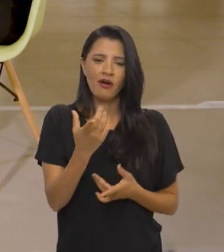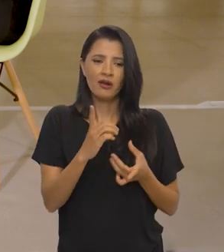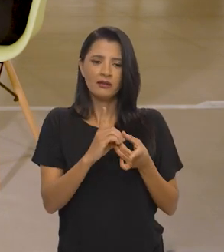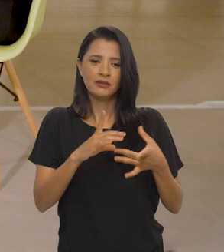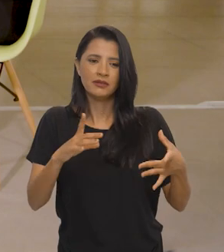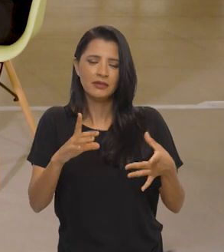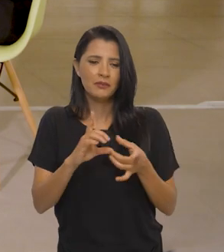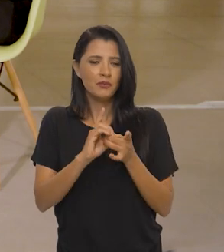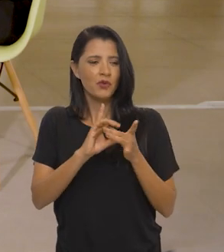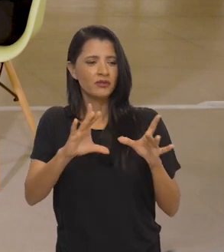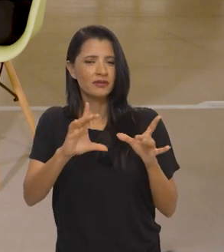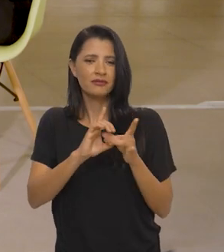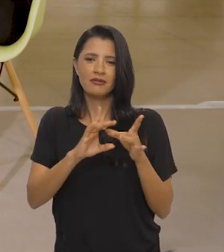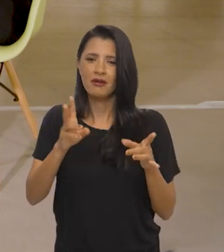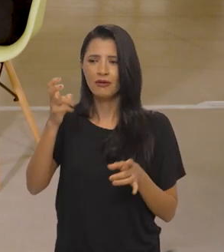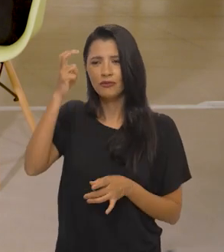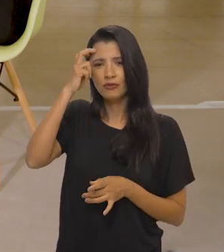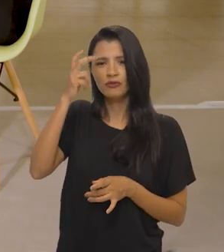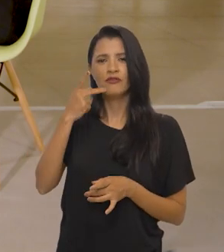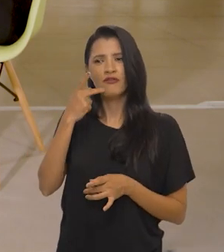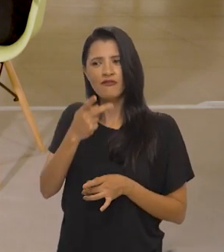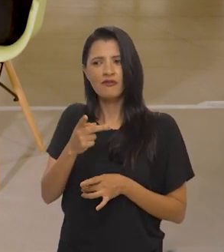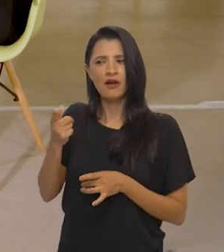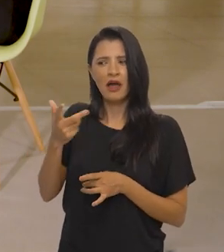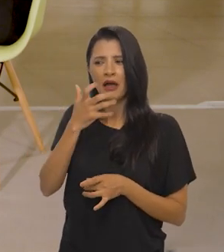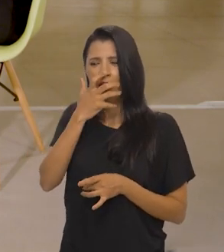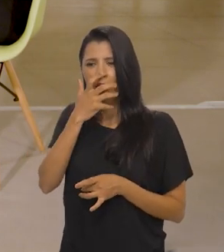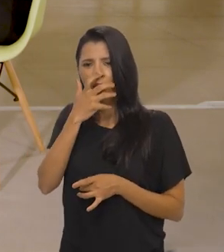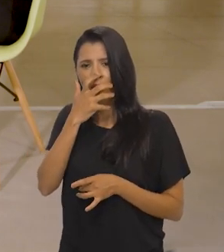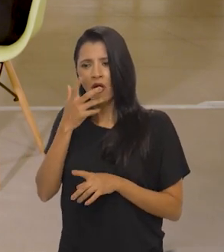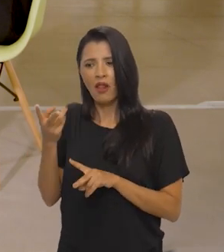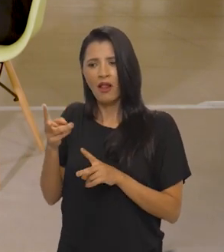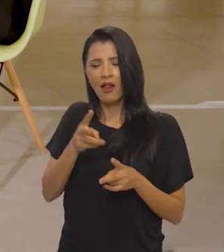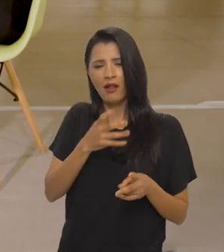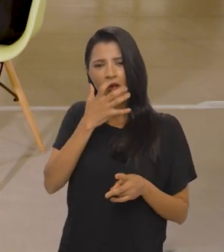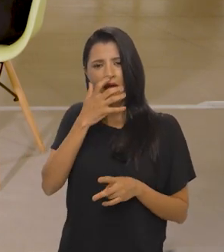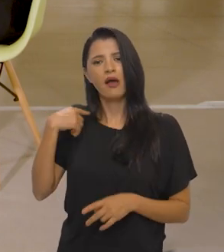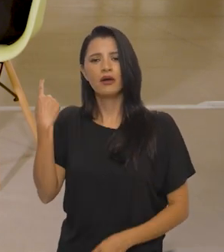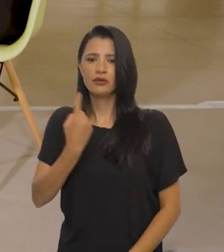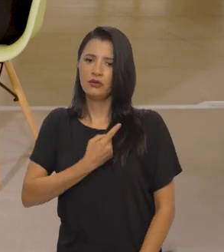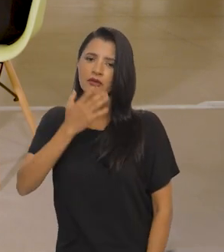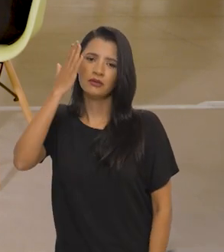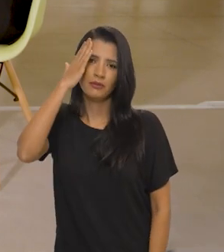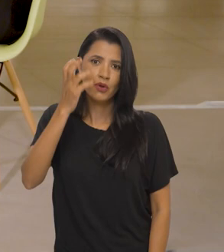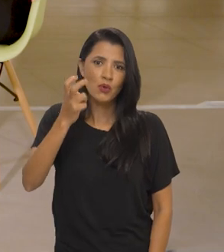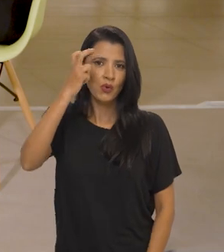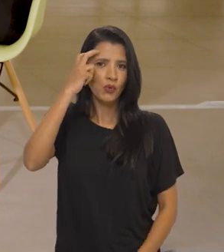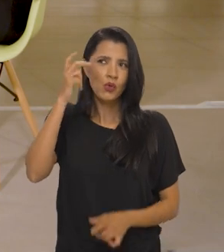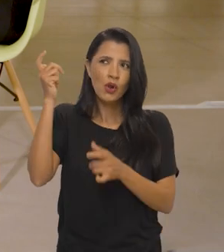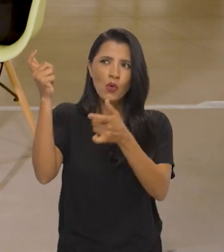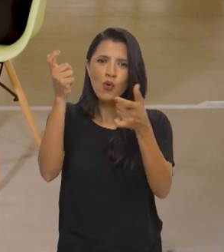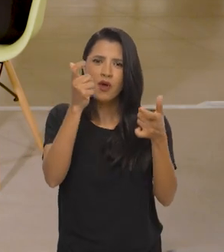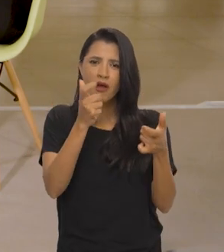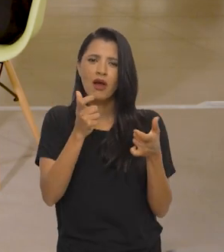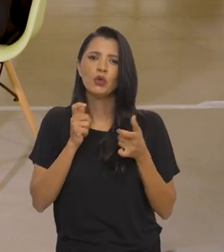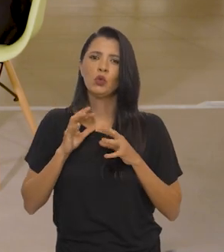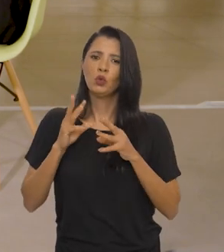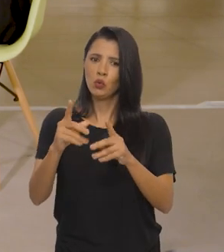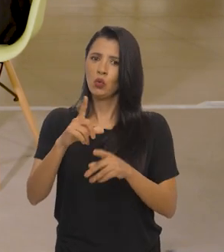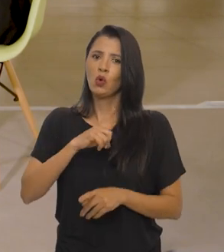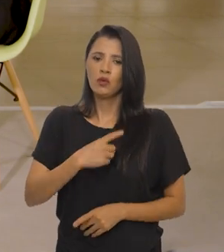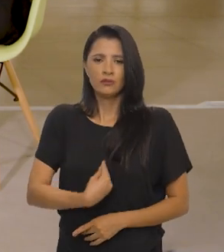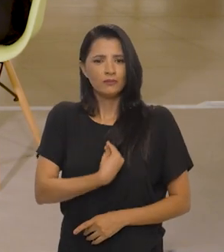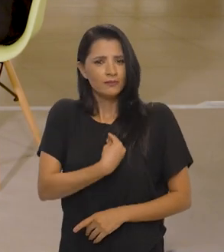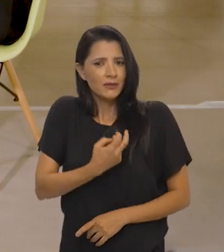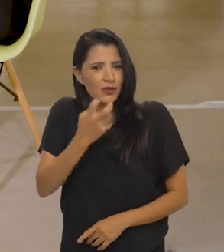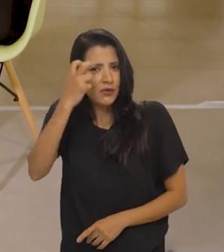democratizar a cultura e fez muito eco a fala que nós sabemos que a cultura existe em todo lugar, ela está